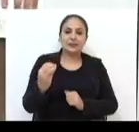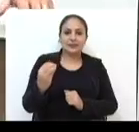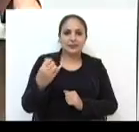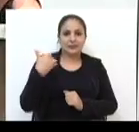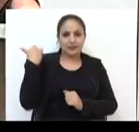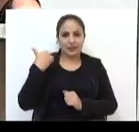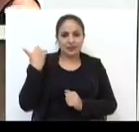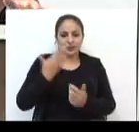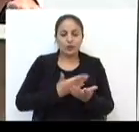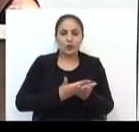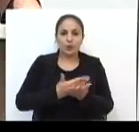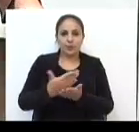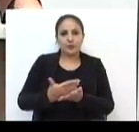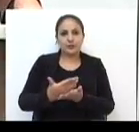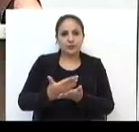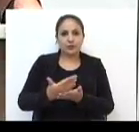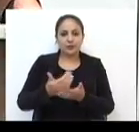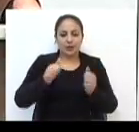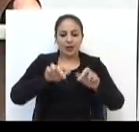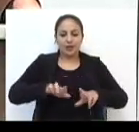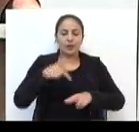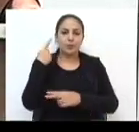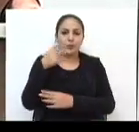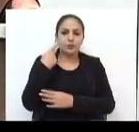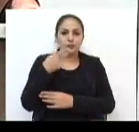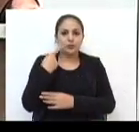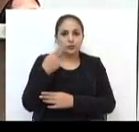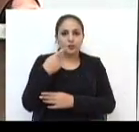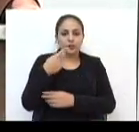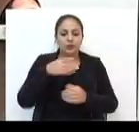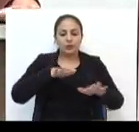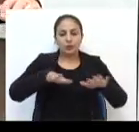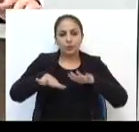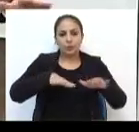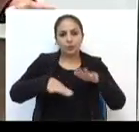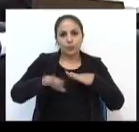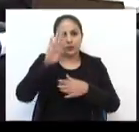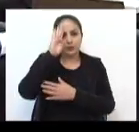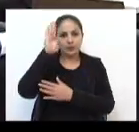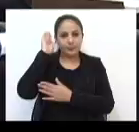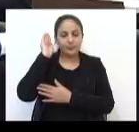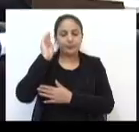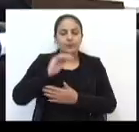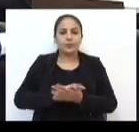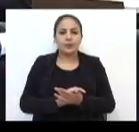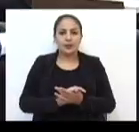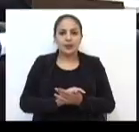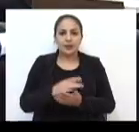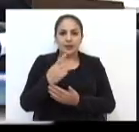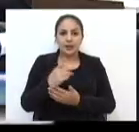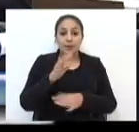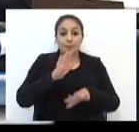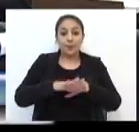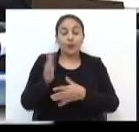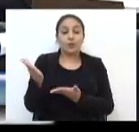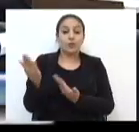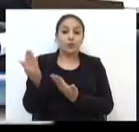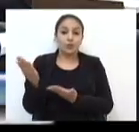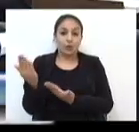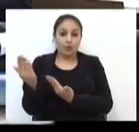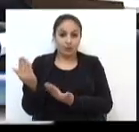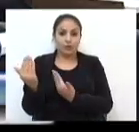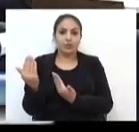30 anos e iniciou sua carreira política no movimento estudantil. O republicano é o vereador mais